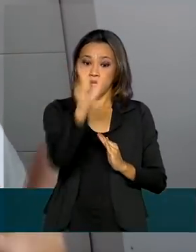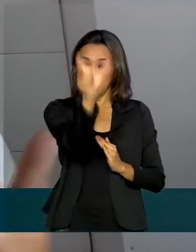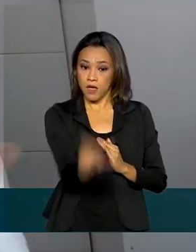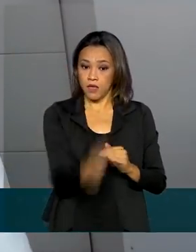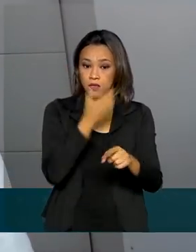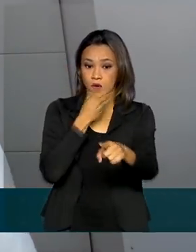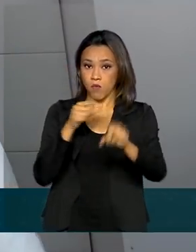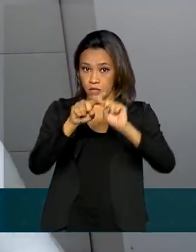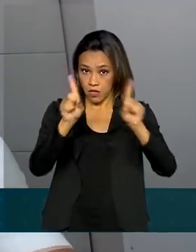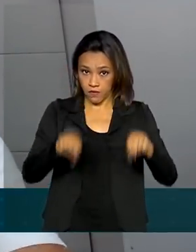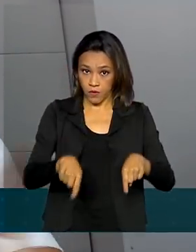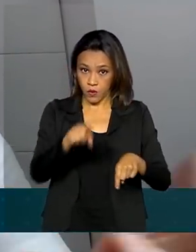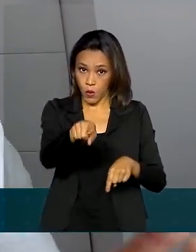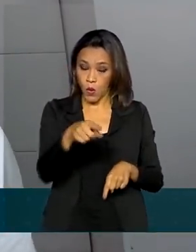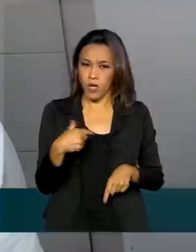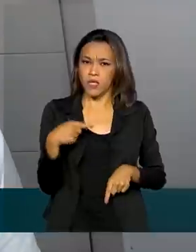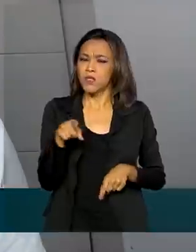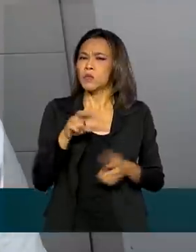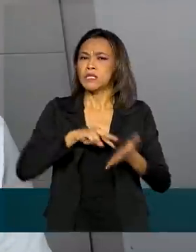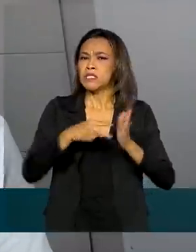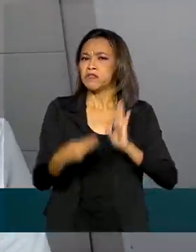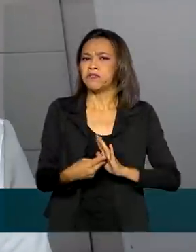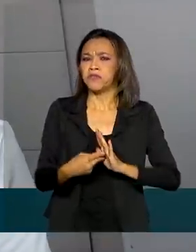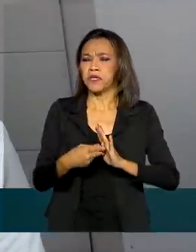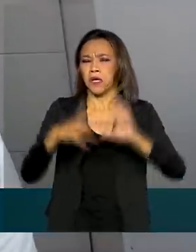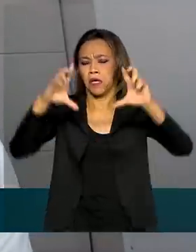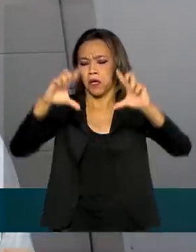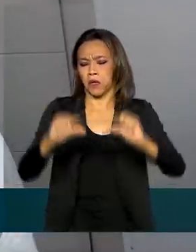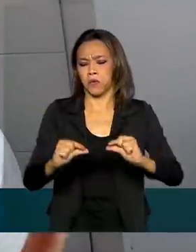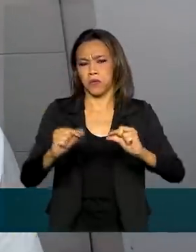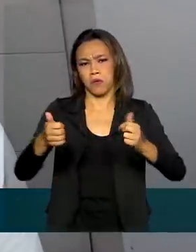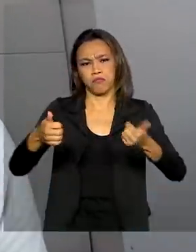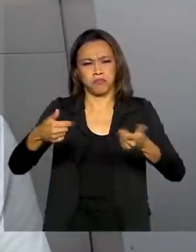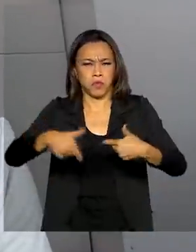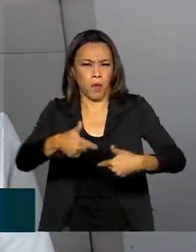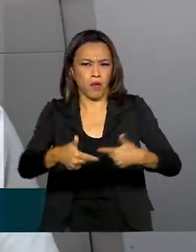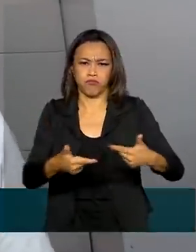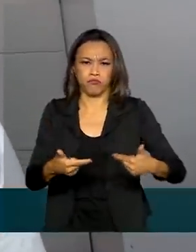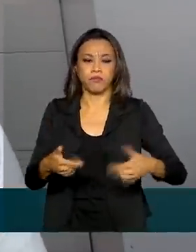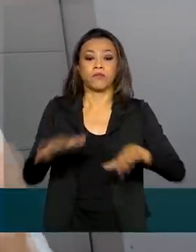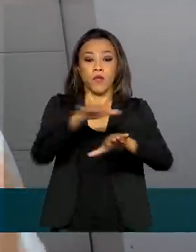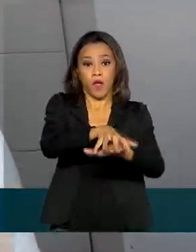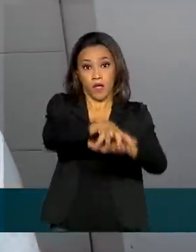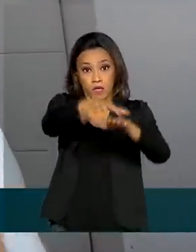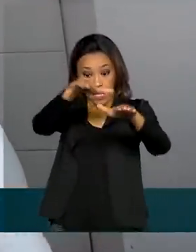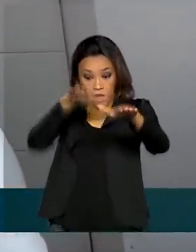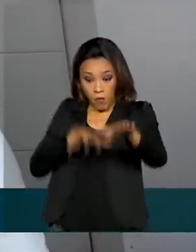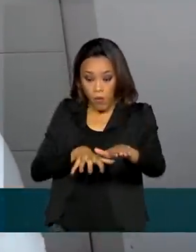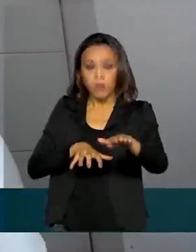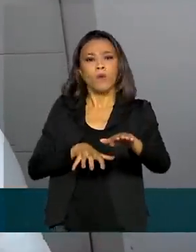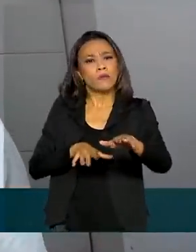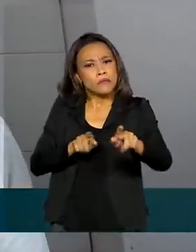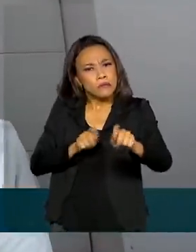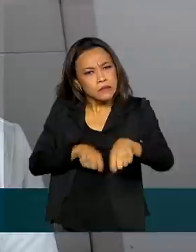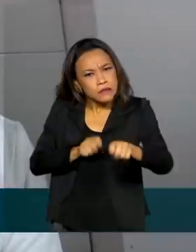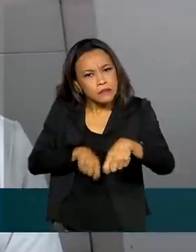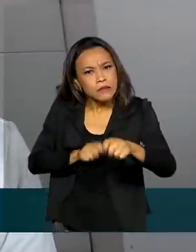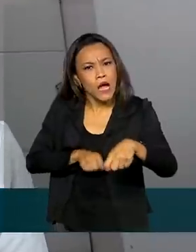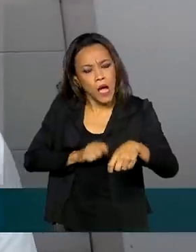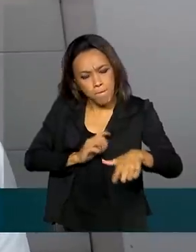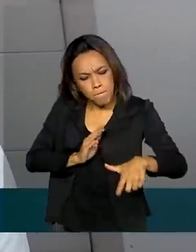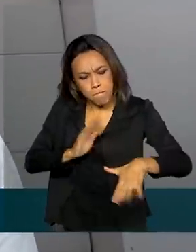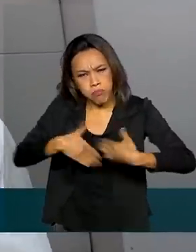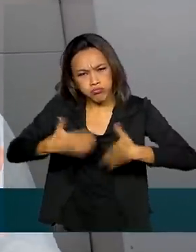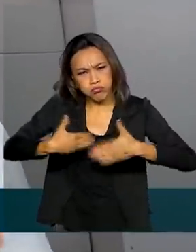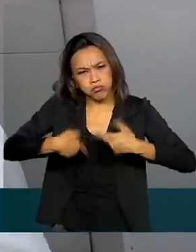Marcos, esse novo cenário não significa queda de desempenho. O trabalho remoto aumentou sim, é capaz de aumentar a produtividade